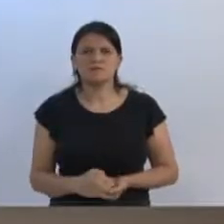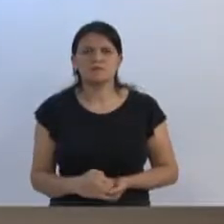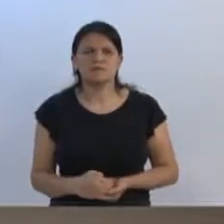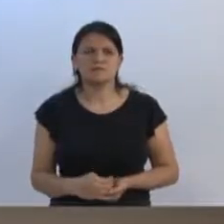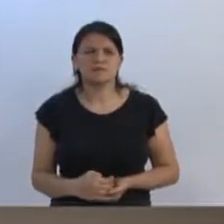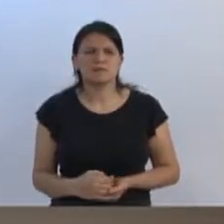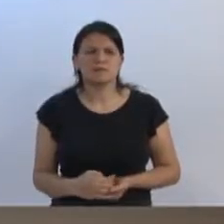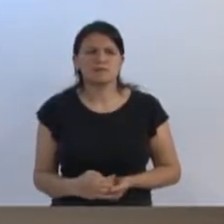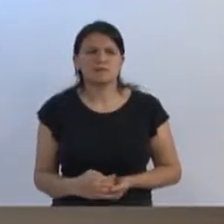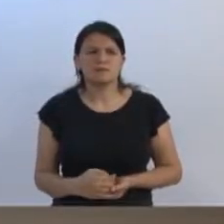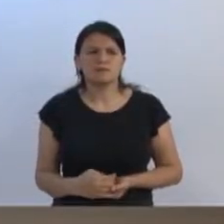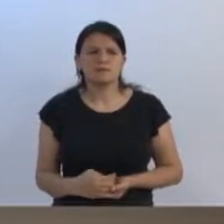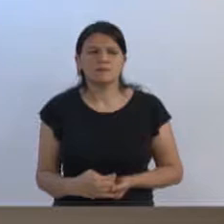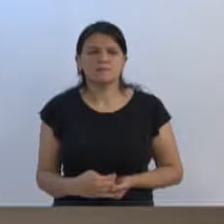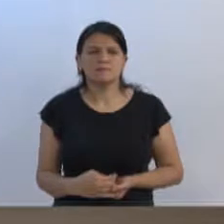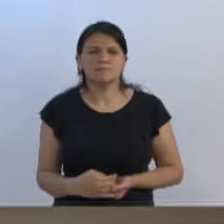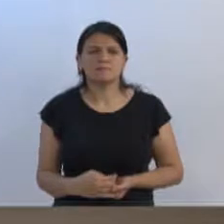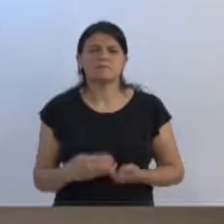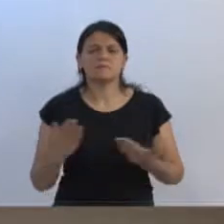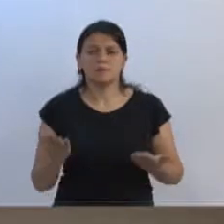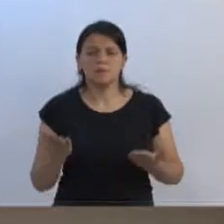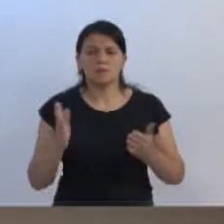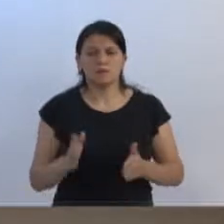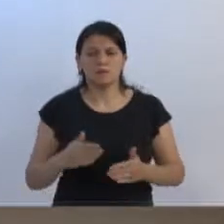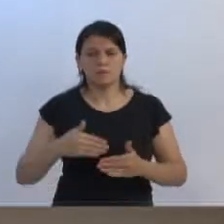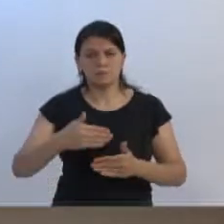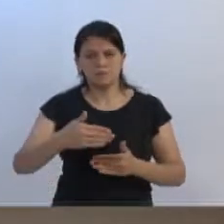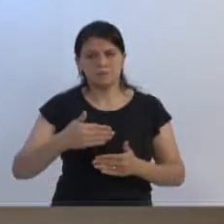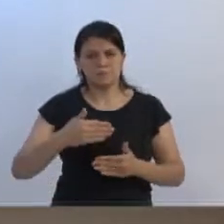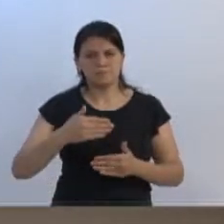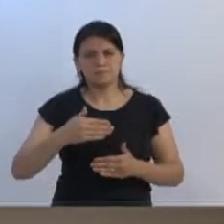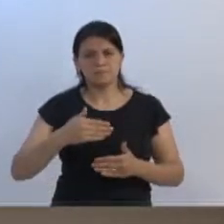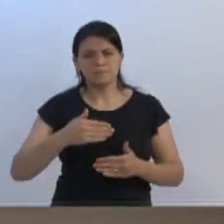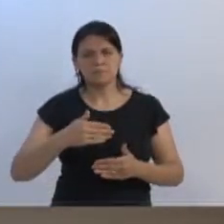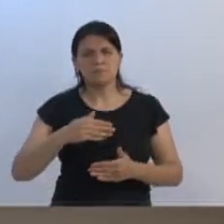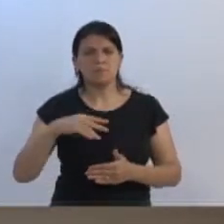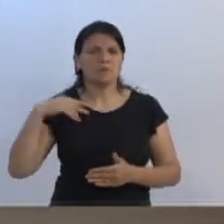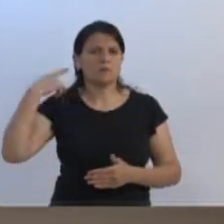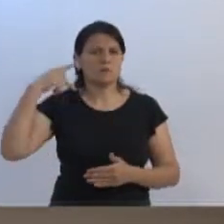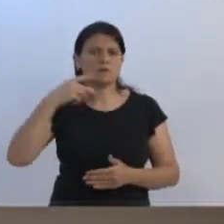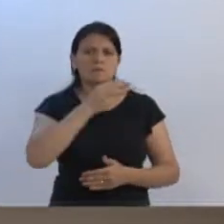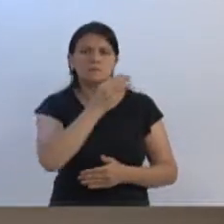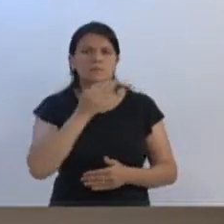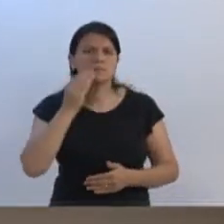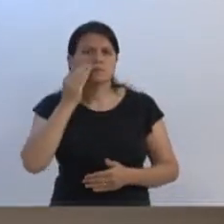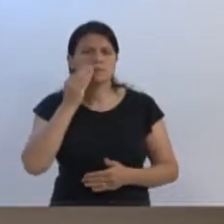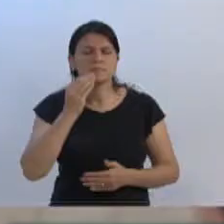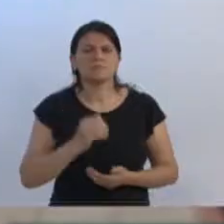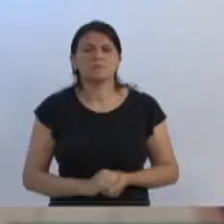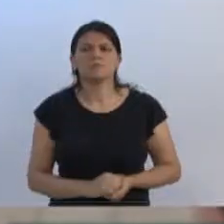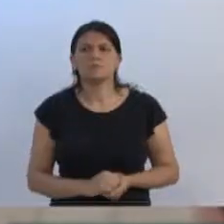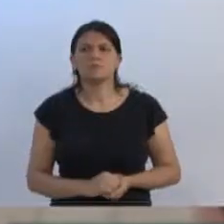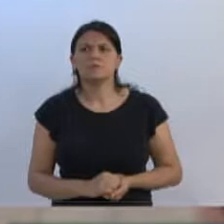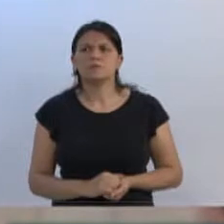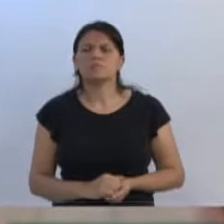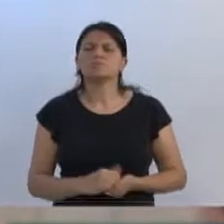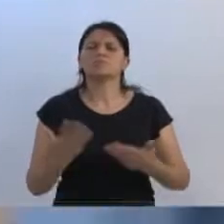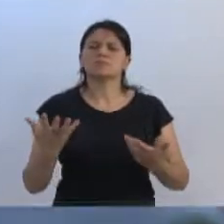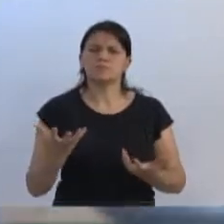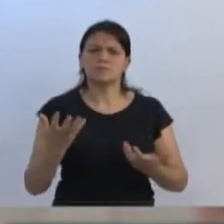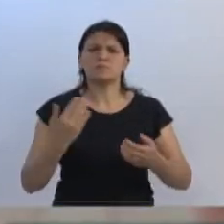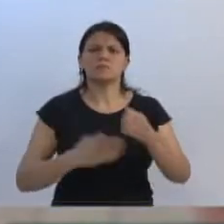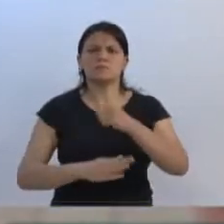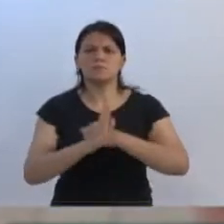Ok, vamos ouvir então com autorização do orador, em aparte o vereador César, sim. Vereador Zeca Bombeiro, queria cumprimentá-lo